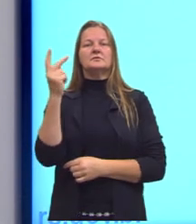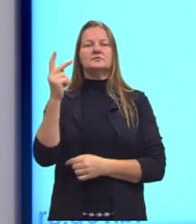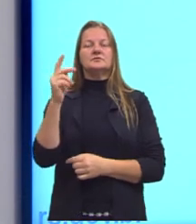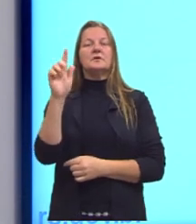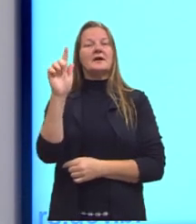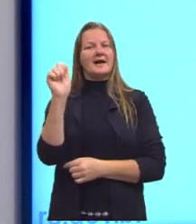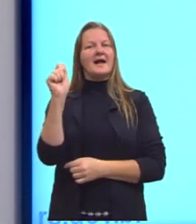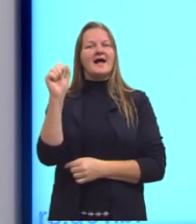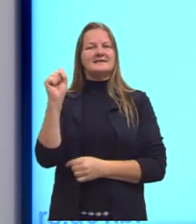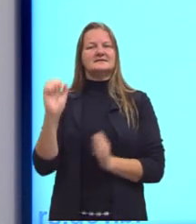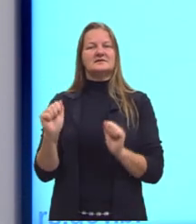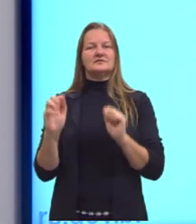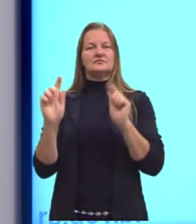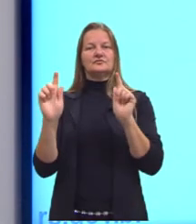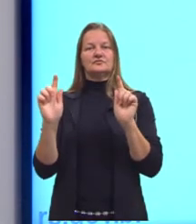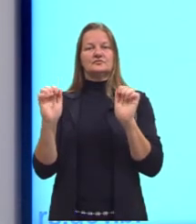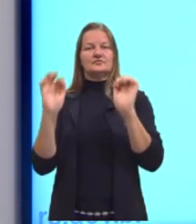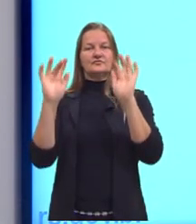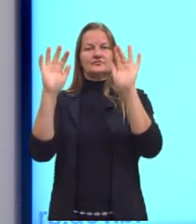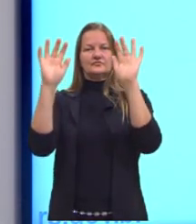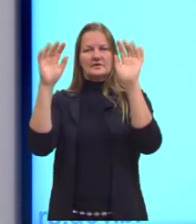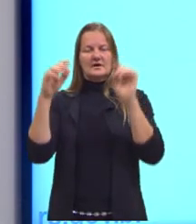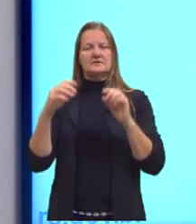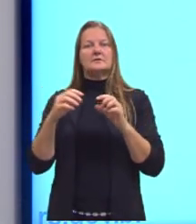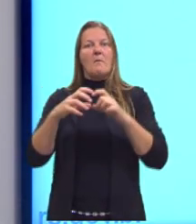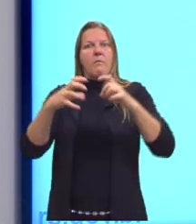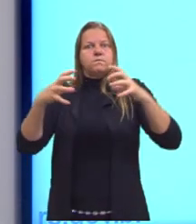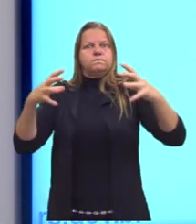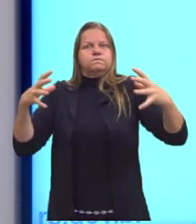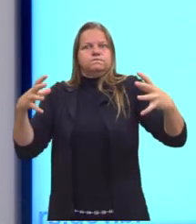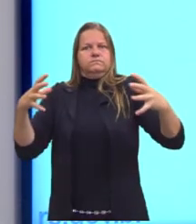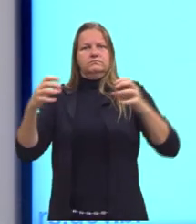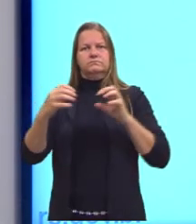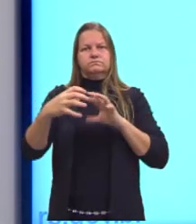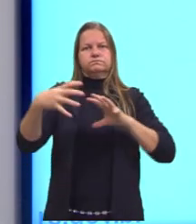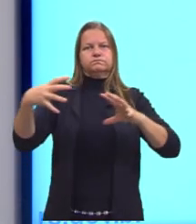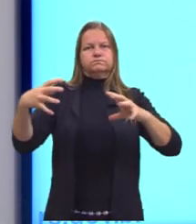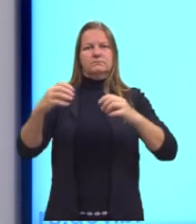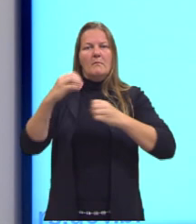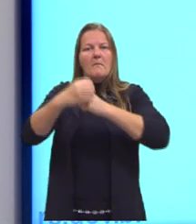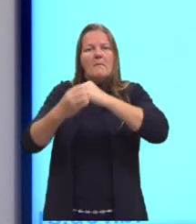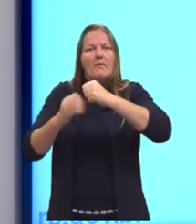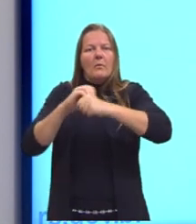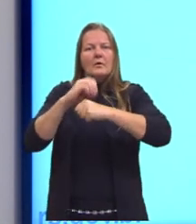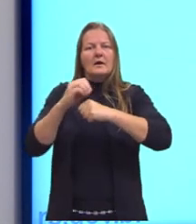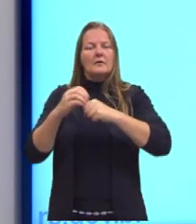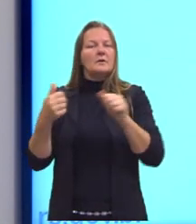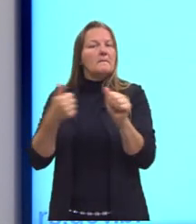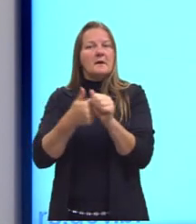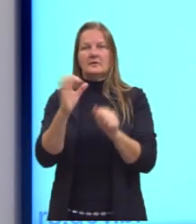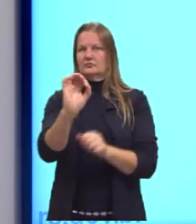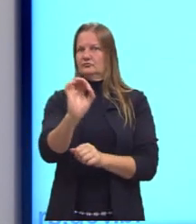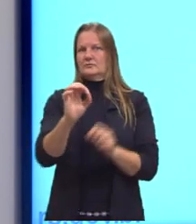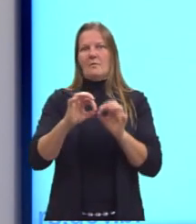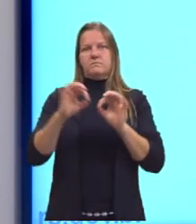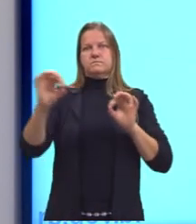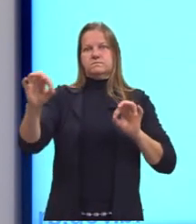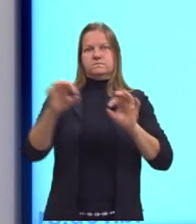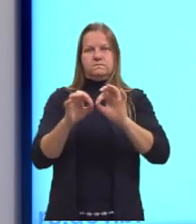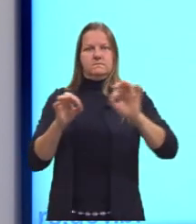gás. Então, o gás acaba ocupando mais espaço. As moléculas do gás não ficam muito próximas umas das outras.